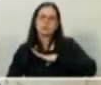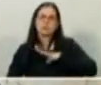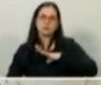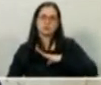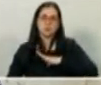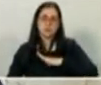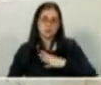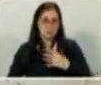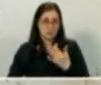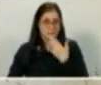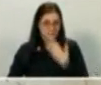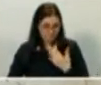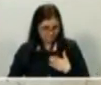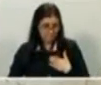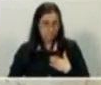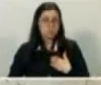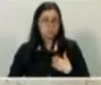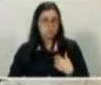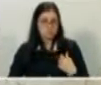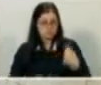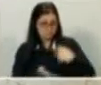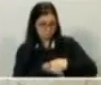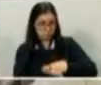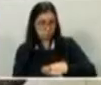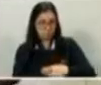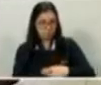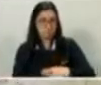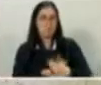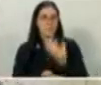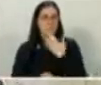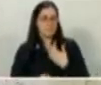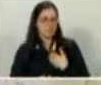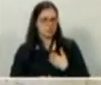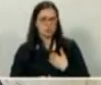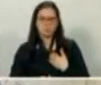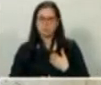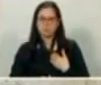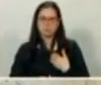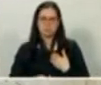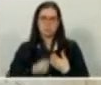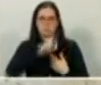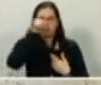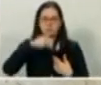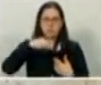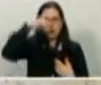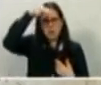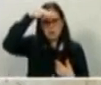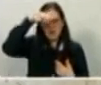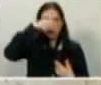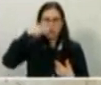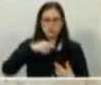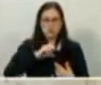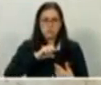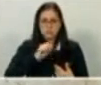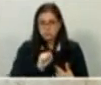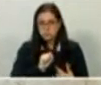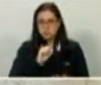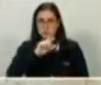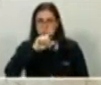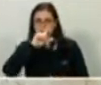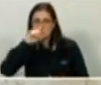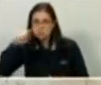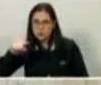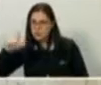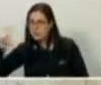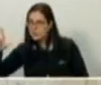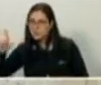me cobra, me exige de estar, eu vou. Zona Leste, Zona Sul, Zona Oeste, Zona Norte, região centro. Onde tem um assunto